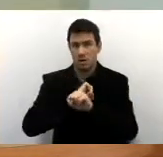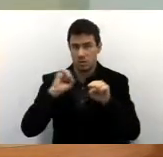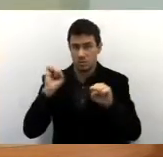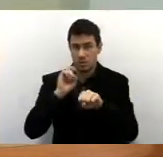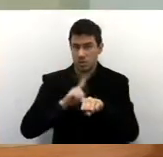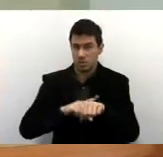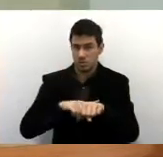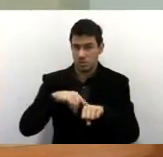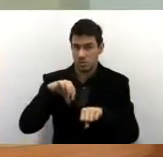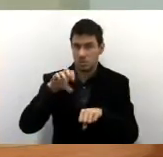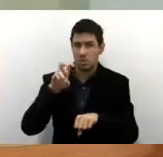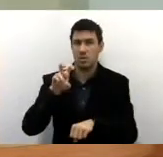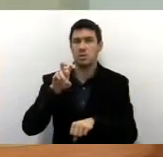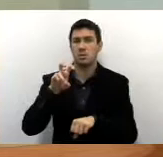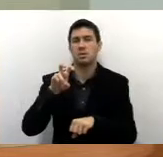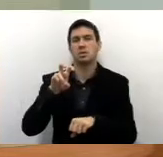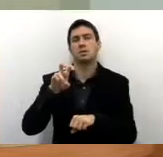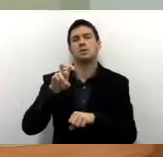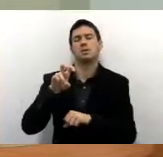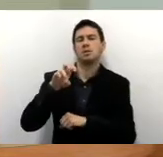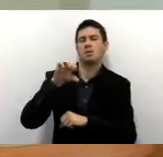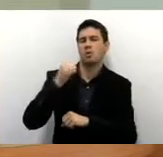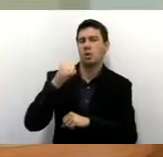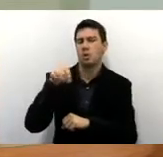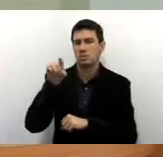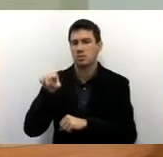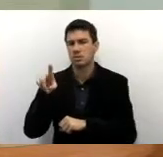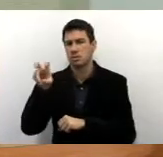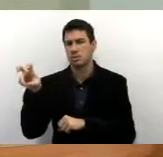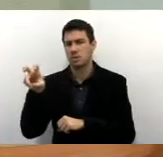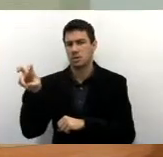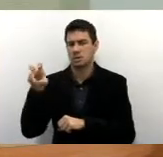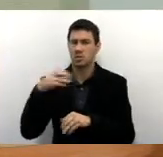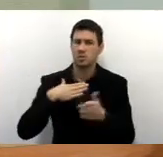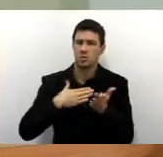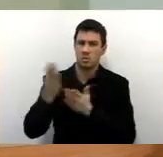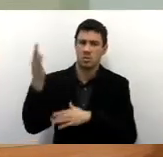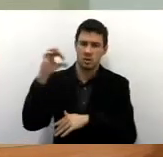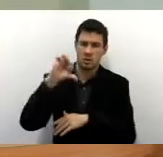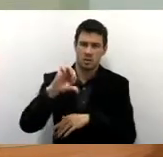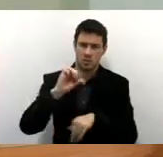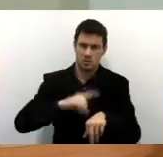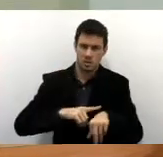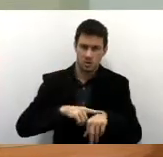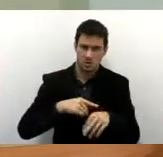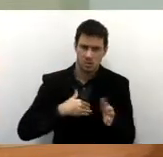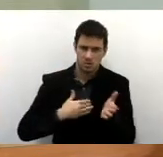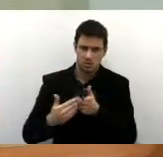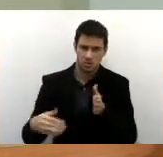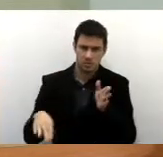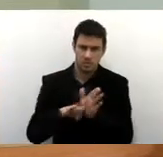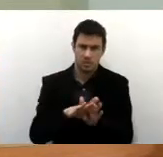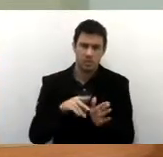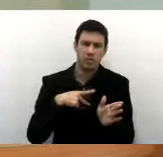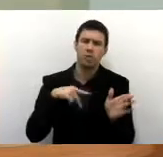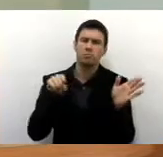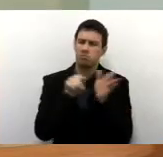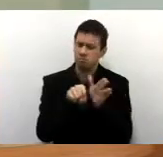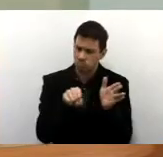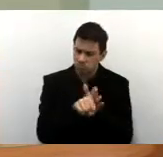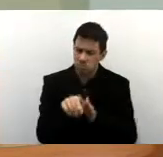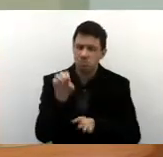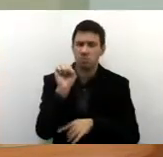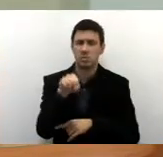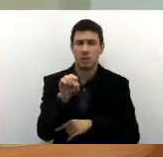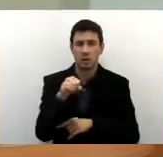9h, 5h para as 9h, cheguei aqui, fui o primeiro vereador a chegar na sua linha, que horário é das 9h, e vou fazer meu questionamento assim que